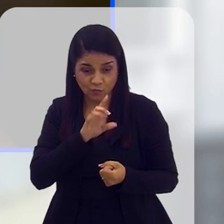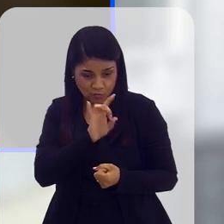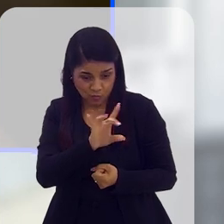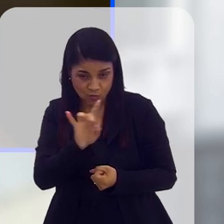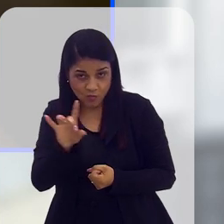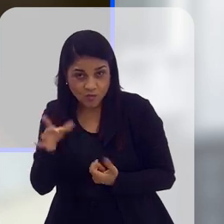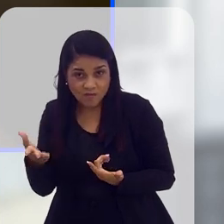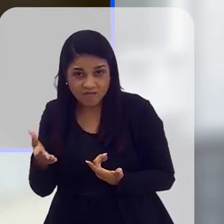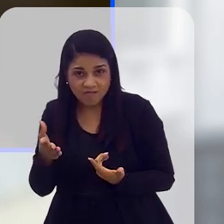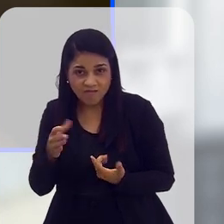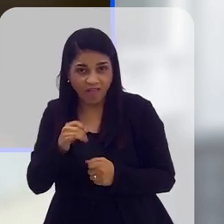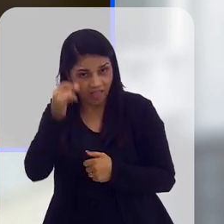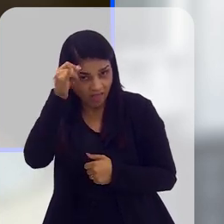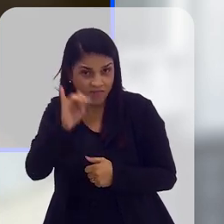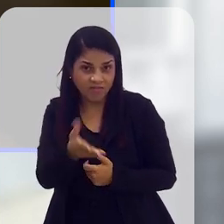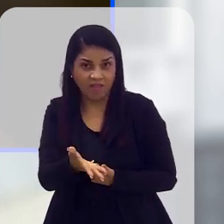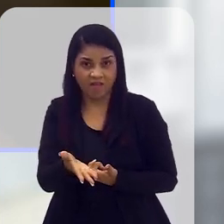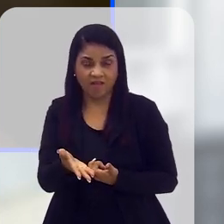para o automóvel individual.